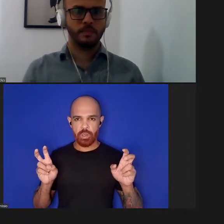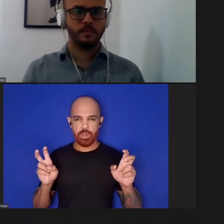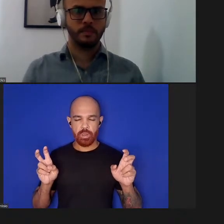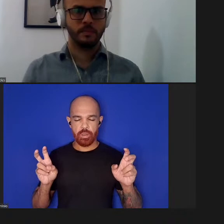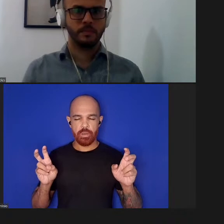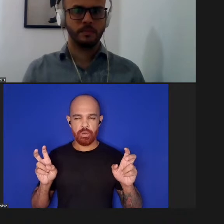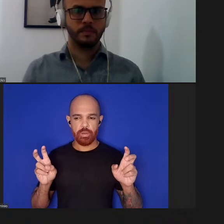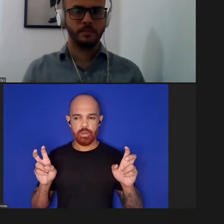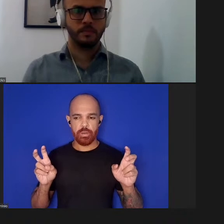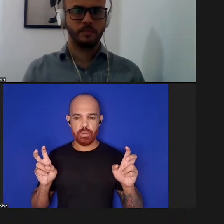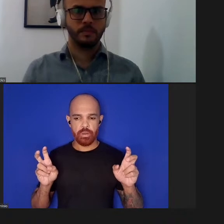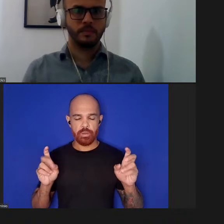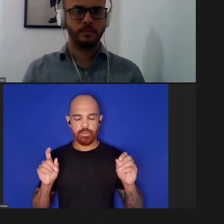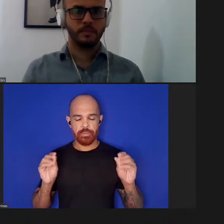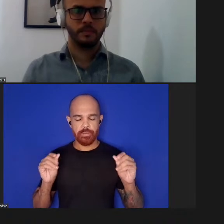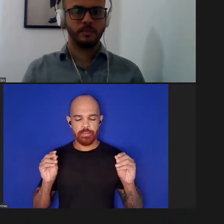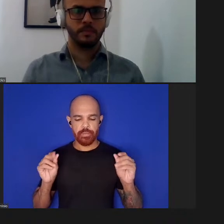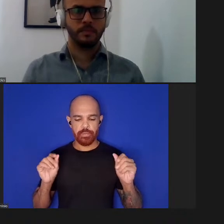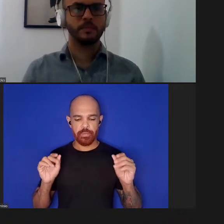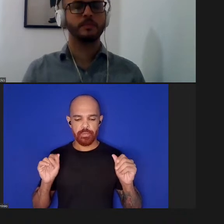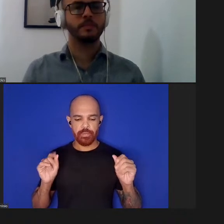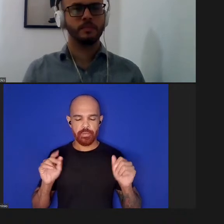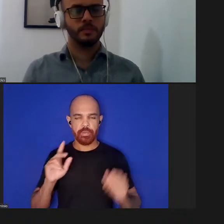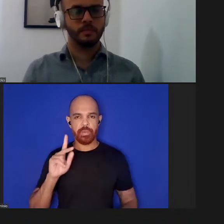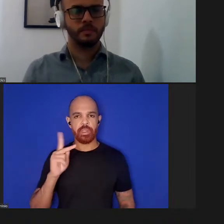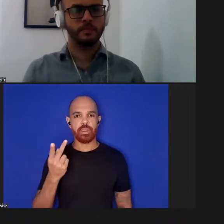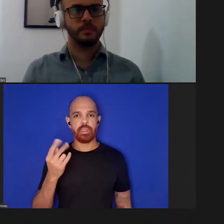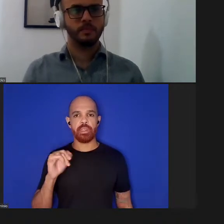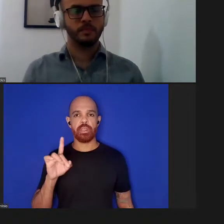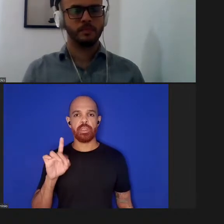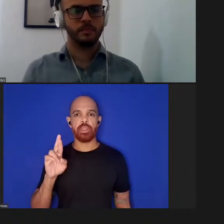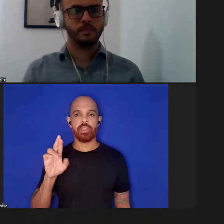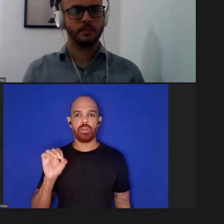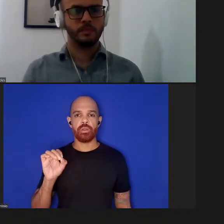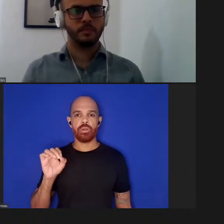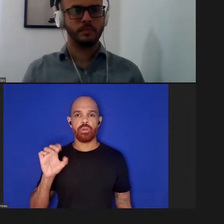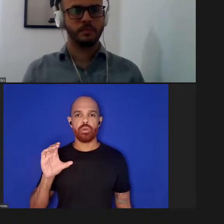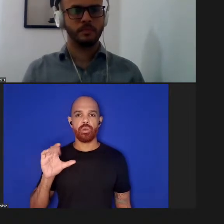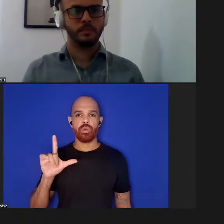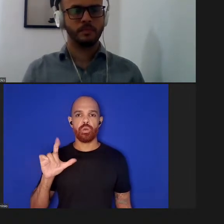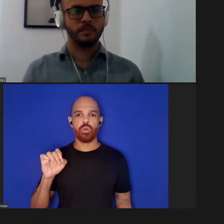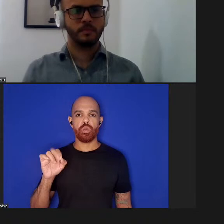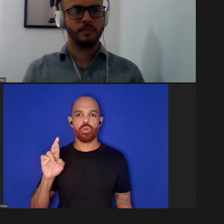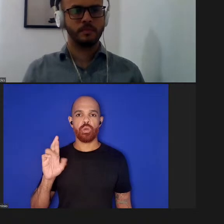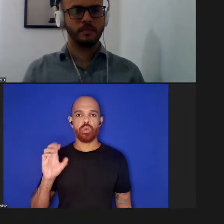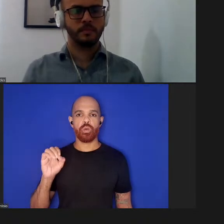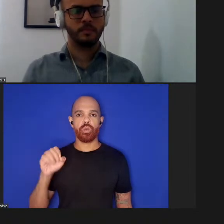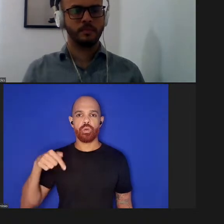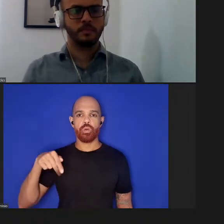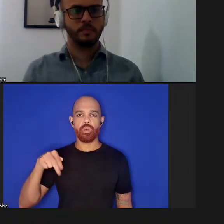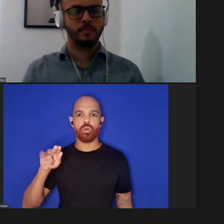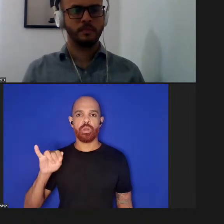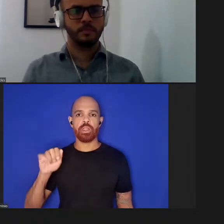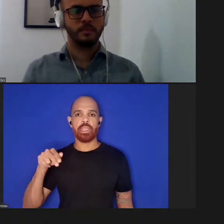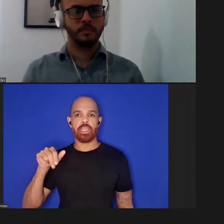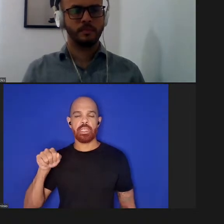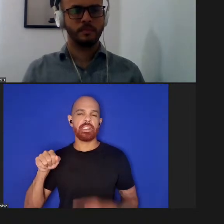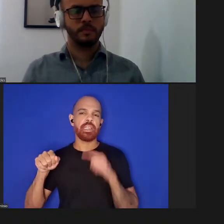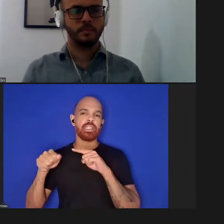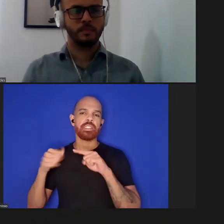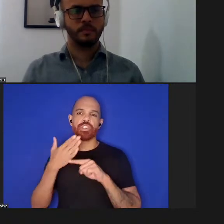da hidrofloroquina e esse tipo de medicação precoce